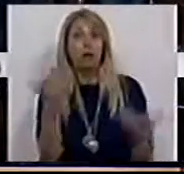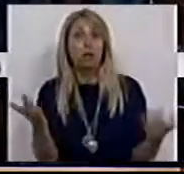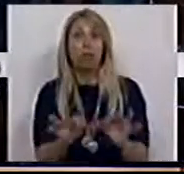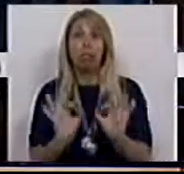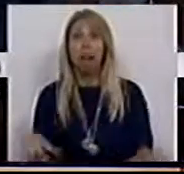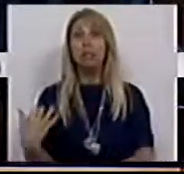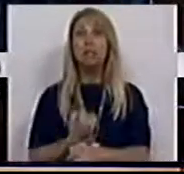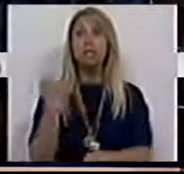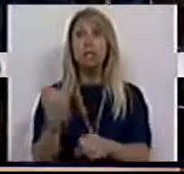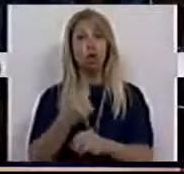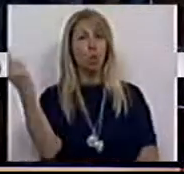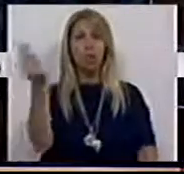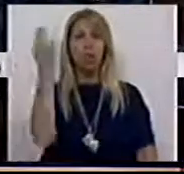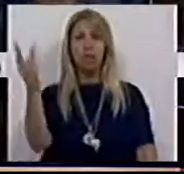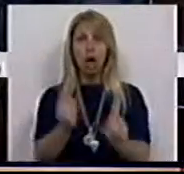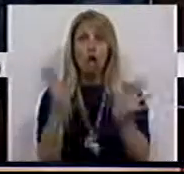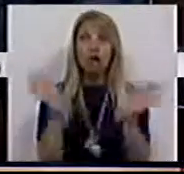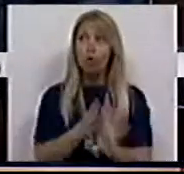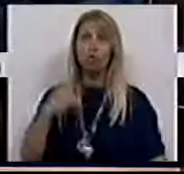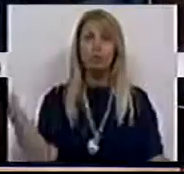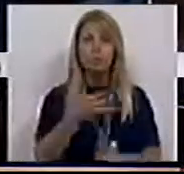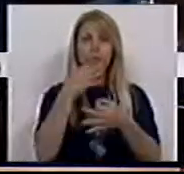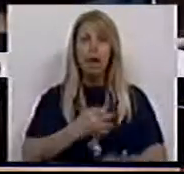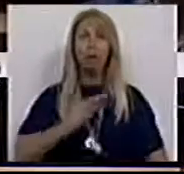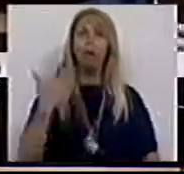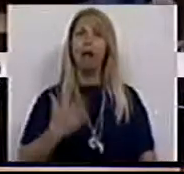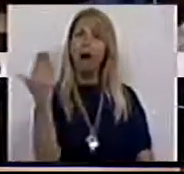universais, a que todas e todos têm direito.